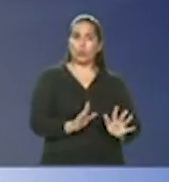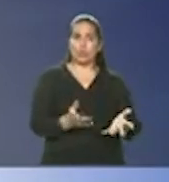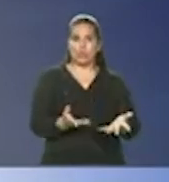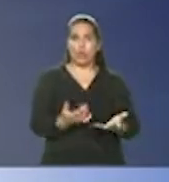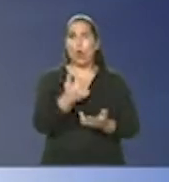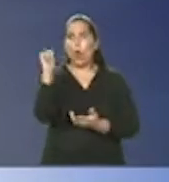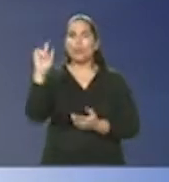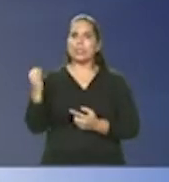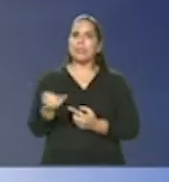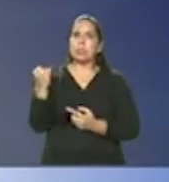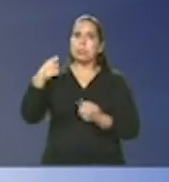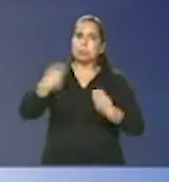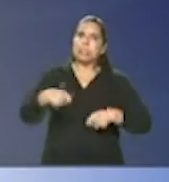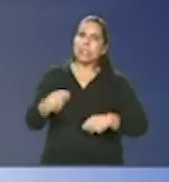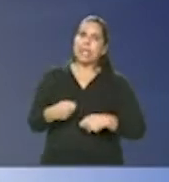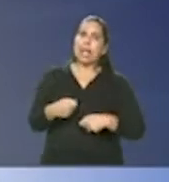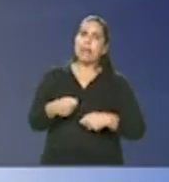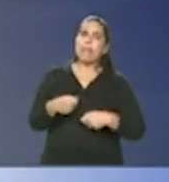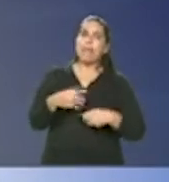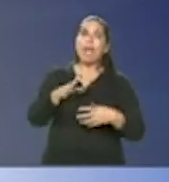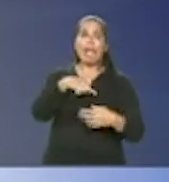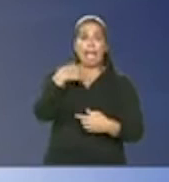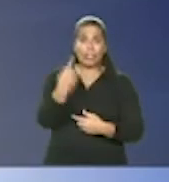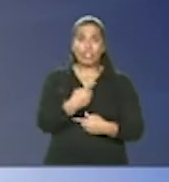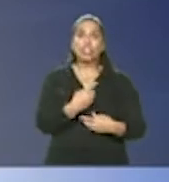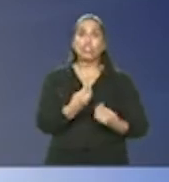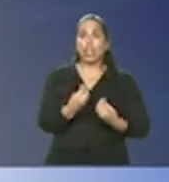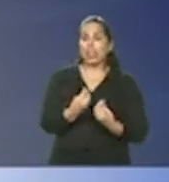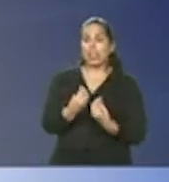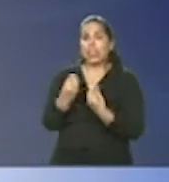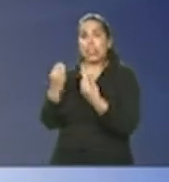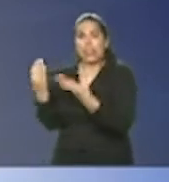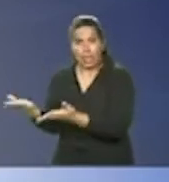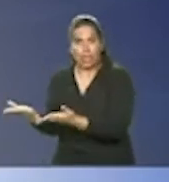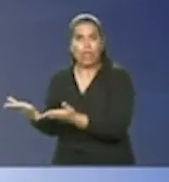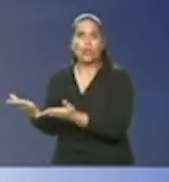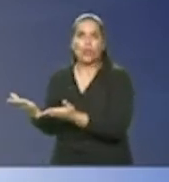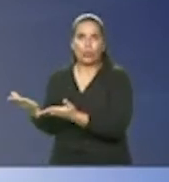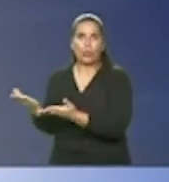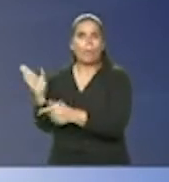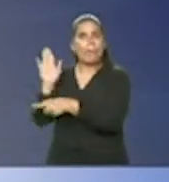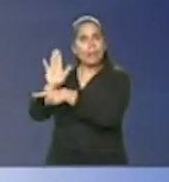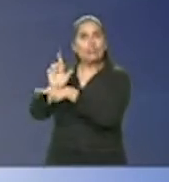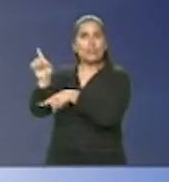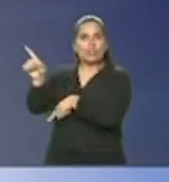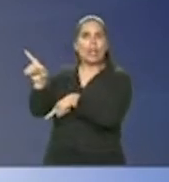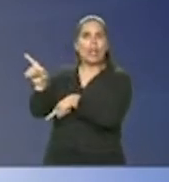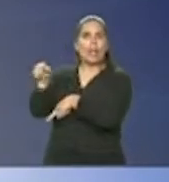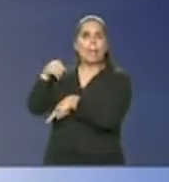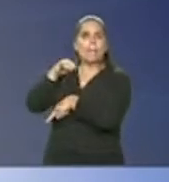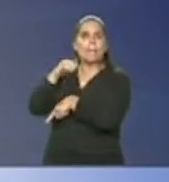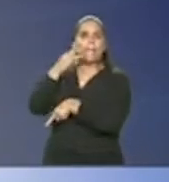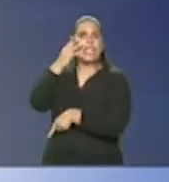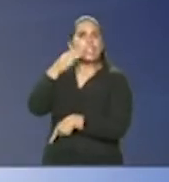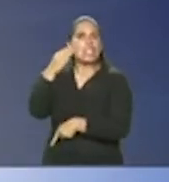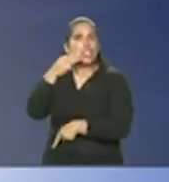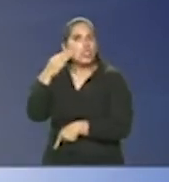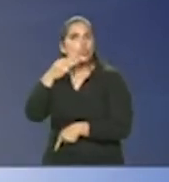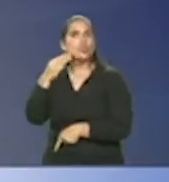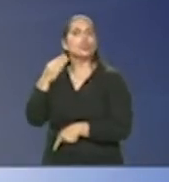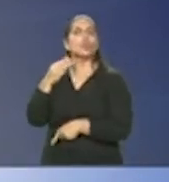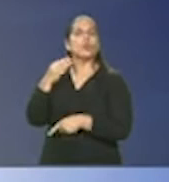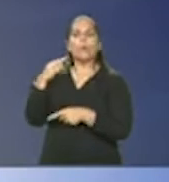precisavam mais do que a gente e nós acabamos podendo ajudar o ministro Mandetta e ao governo federal